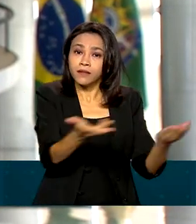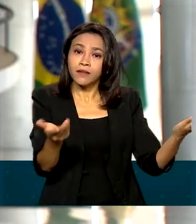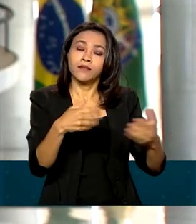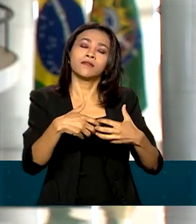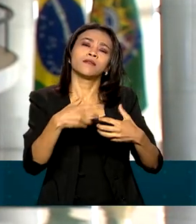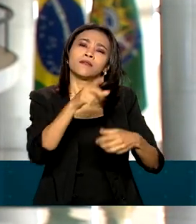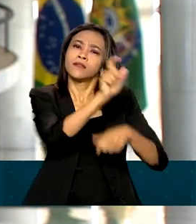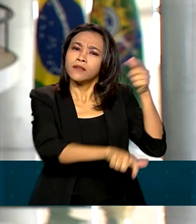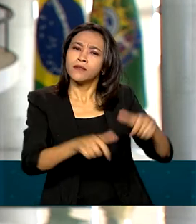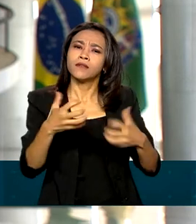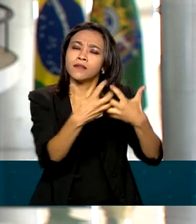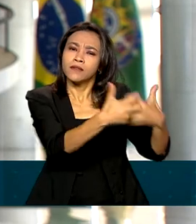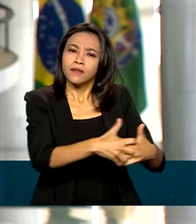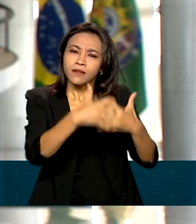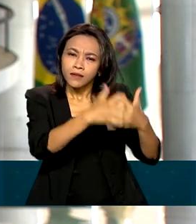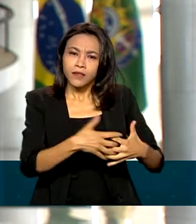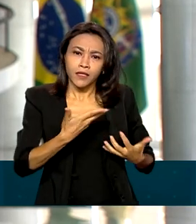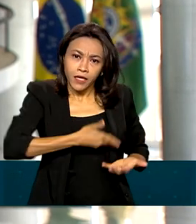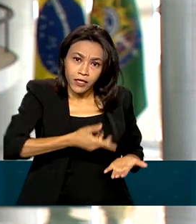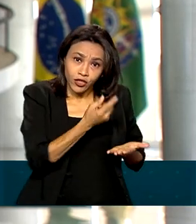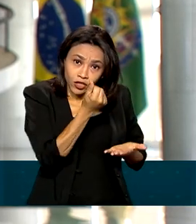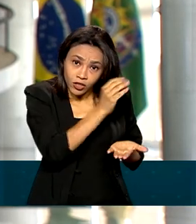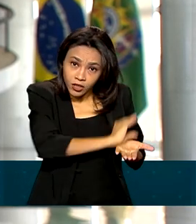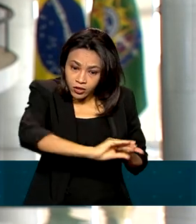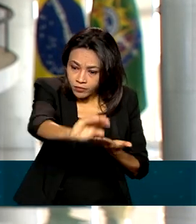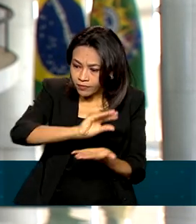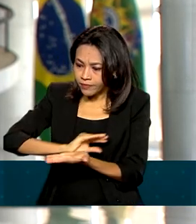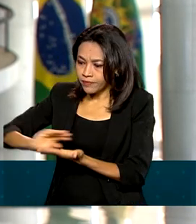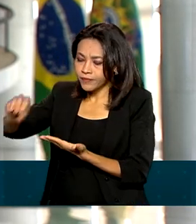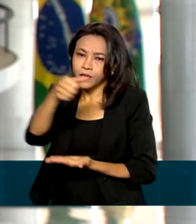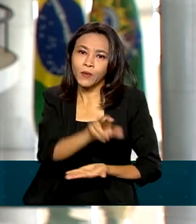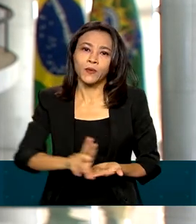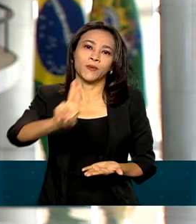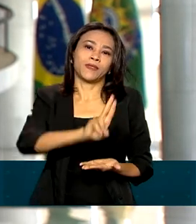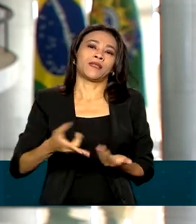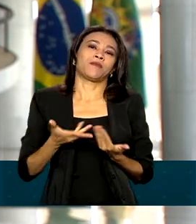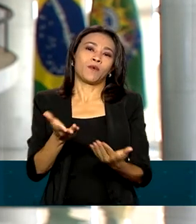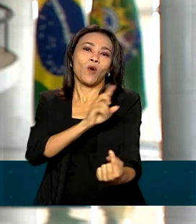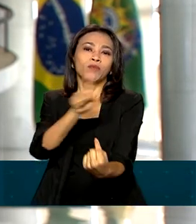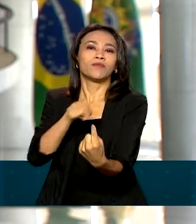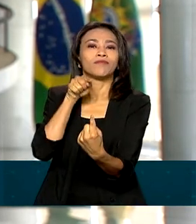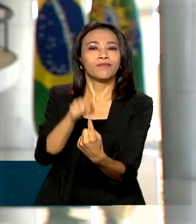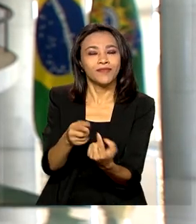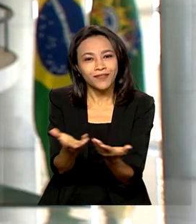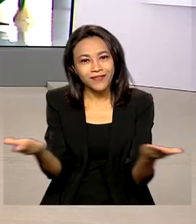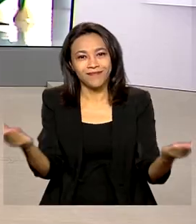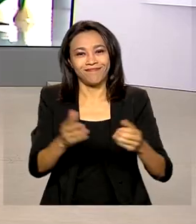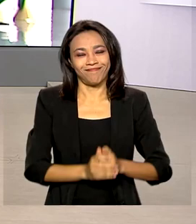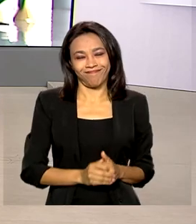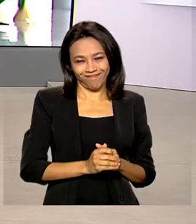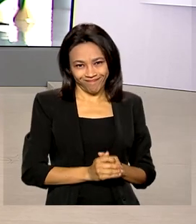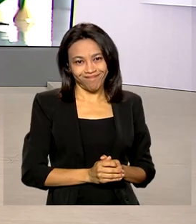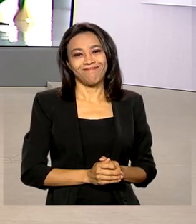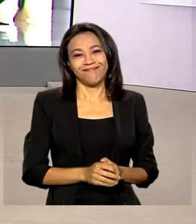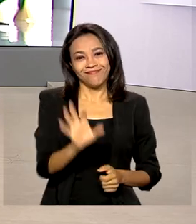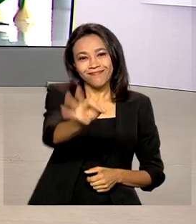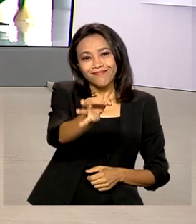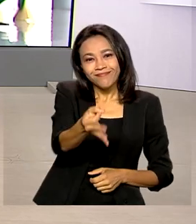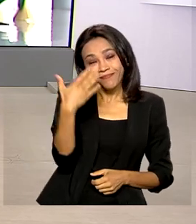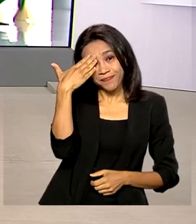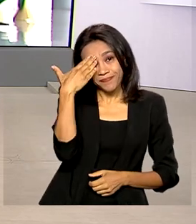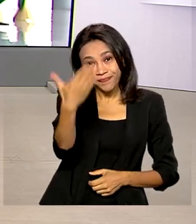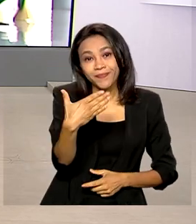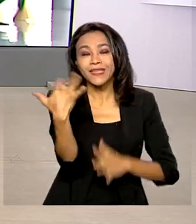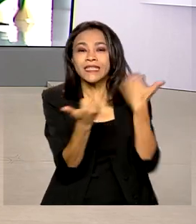que estava previsto nessa emenda seja entregue para essas pessoas, seja utilizado para esse fim. Voltamos com você. Tá certo, Márcia. Obrigada